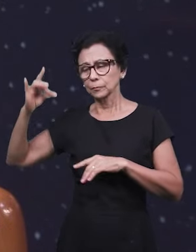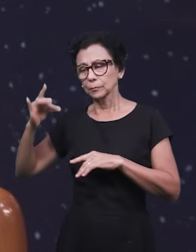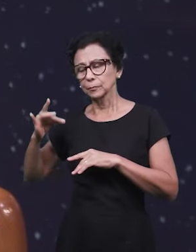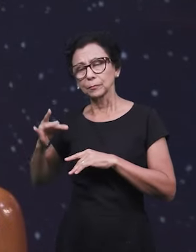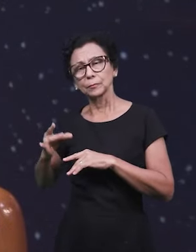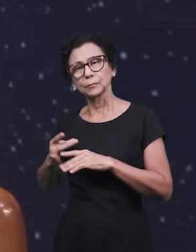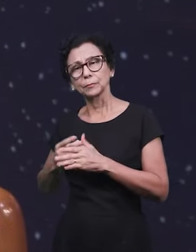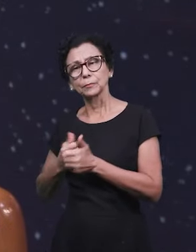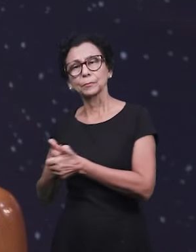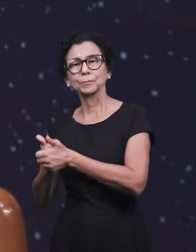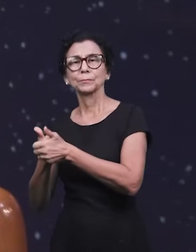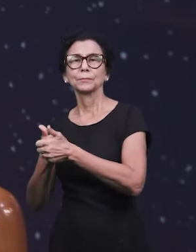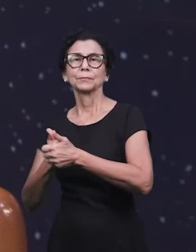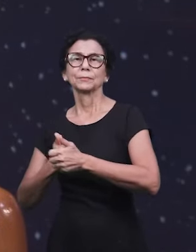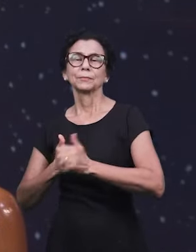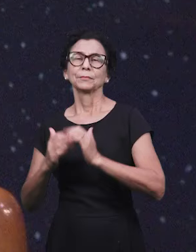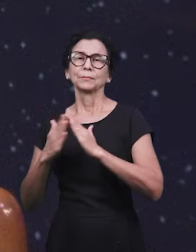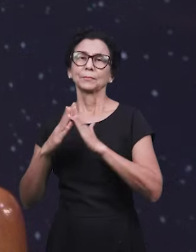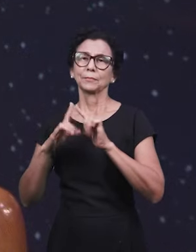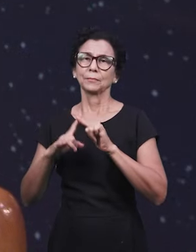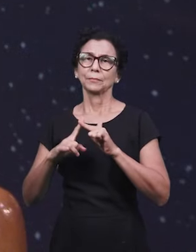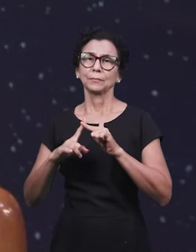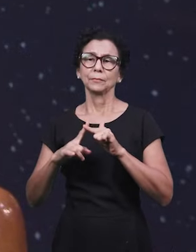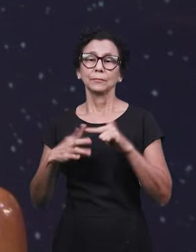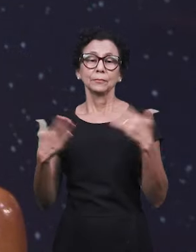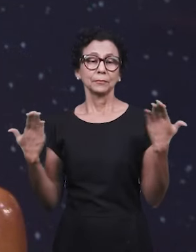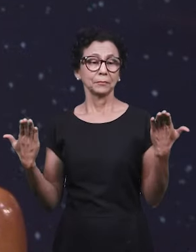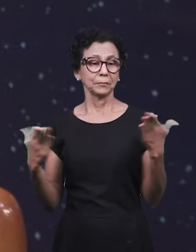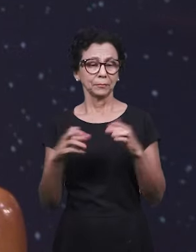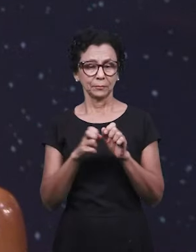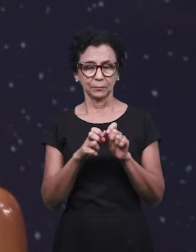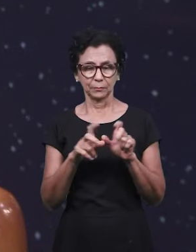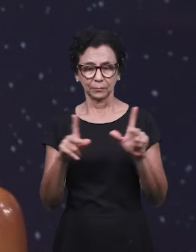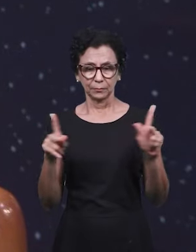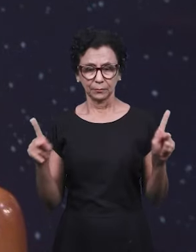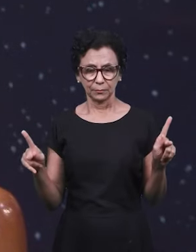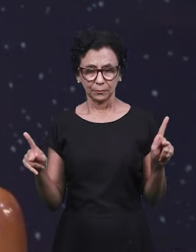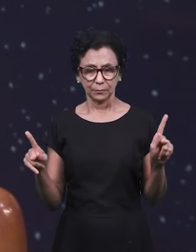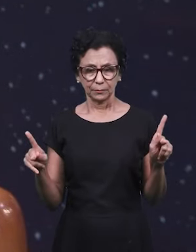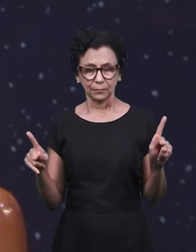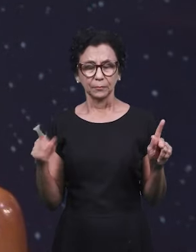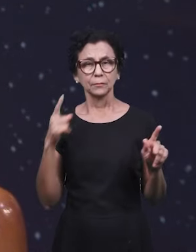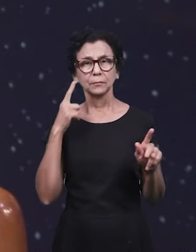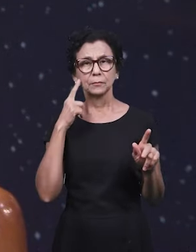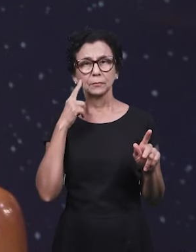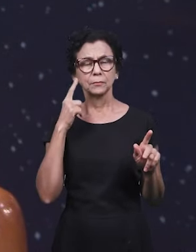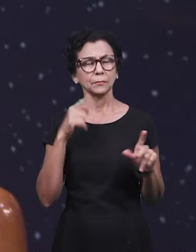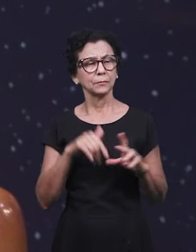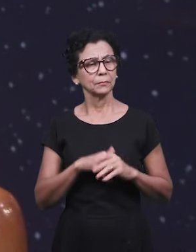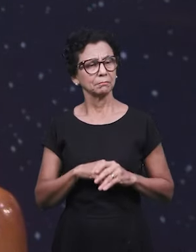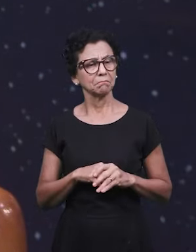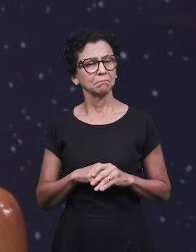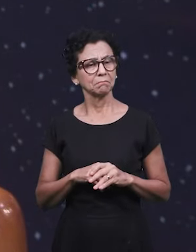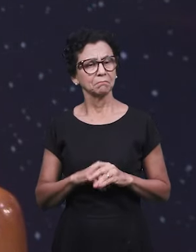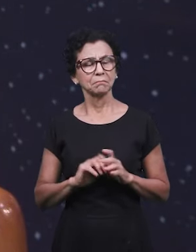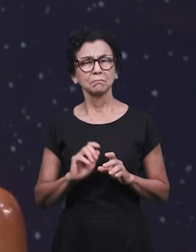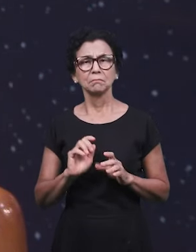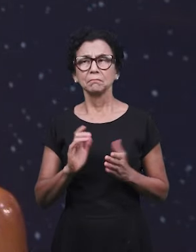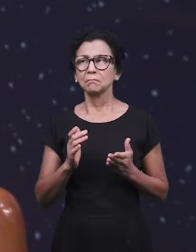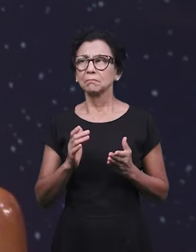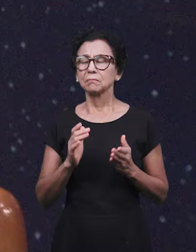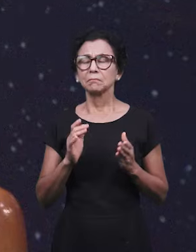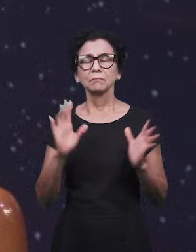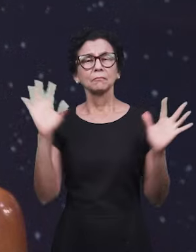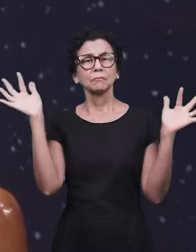ainda estava por vir. Mas agora você chega em Apocalipse, e a expressão bem-aventurado já não é mais no